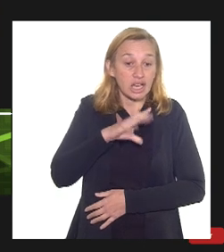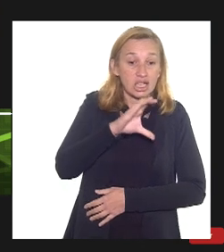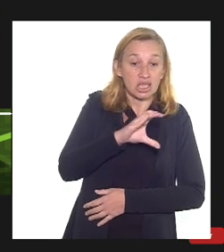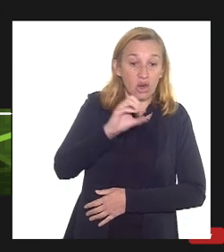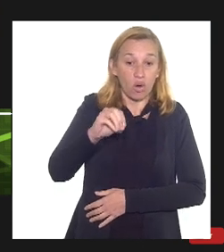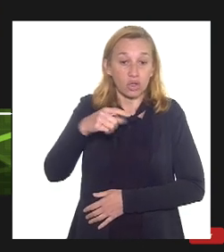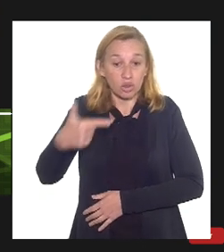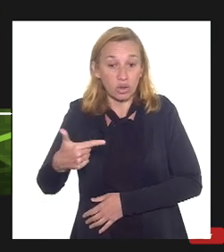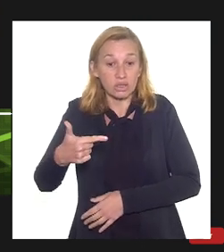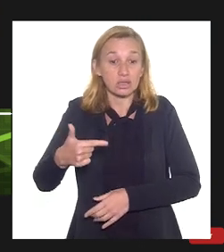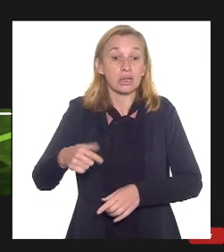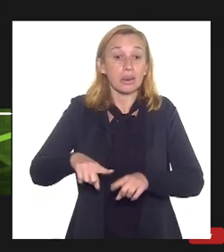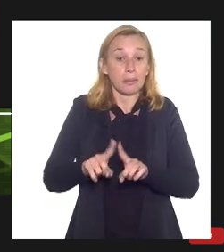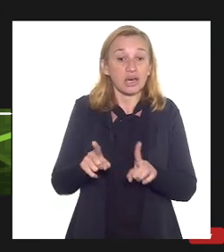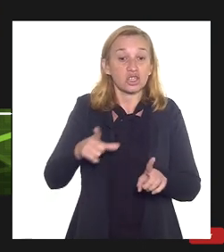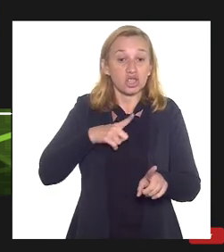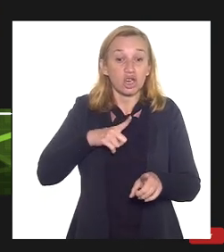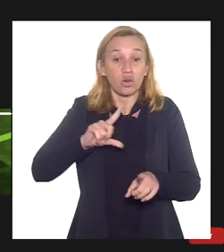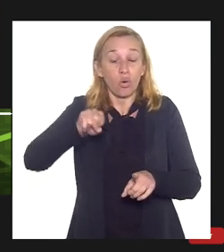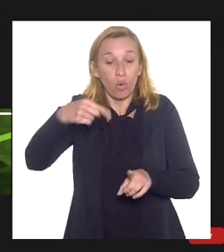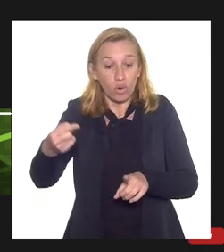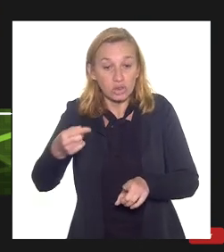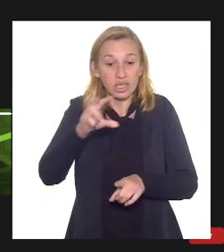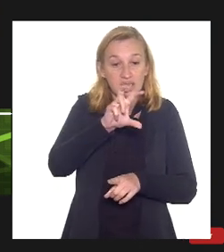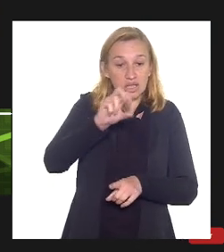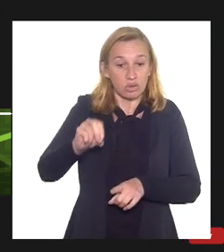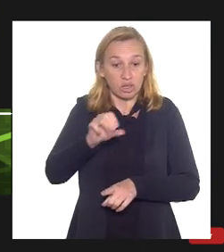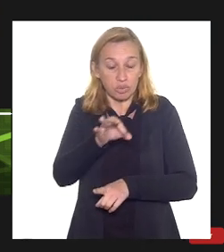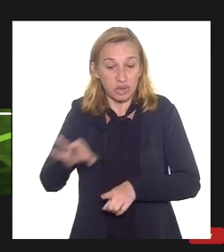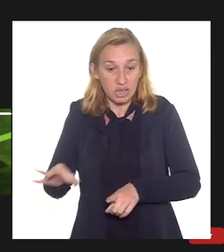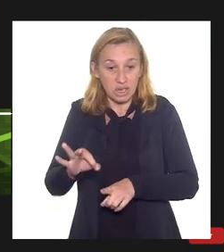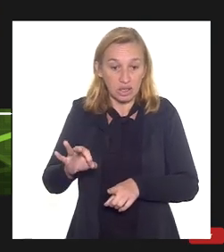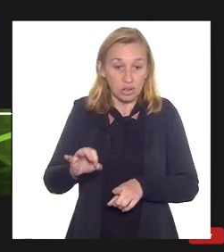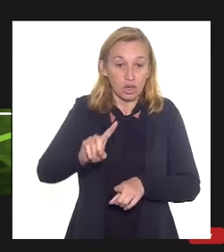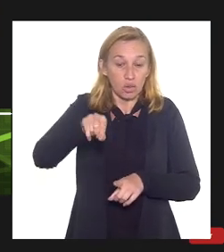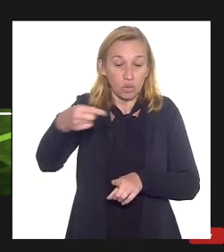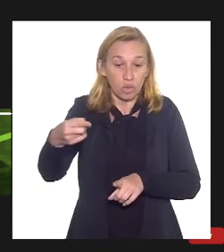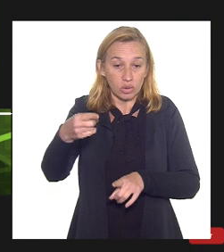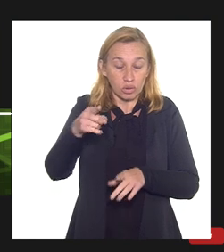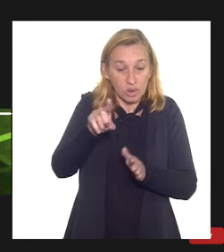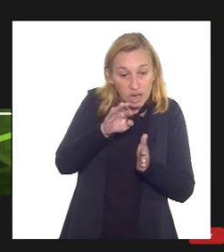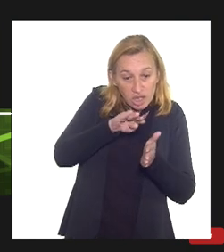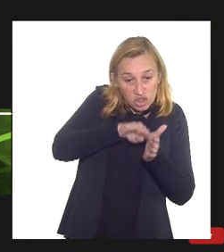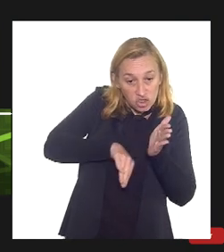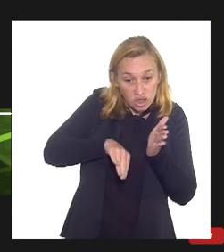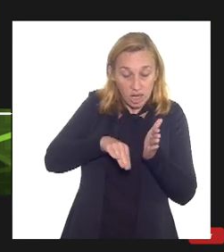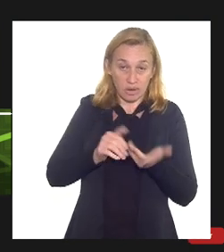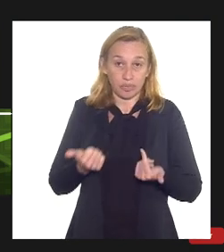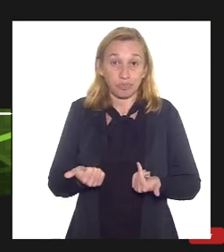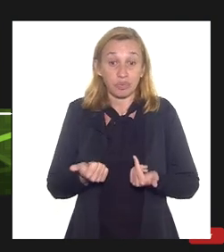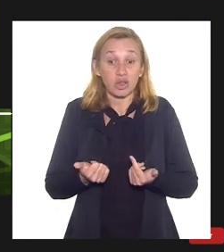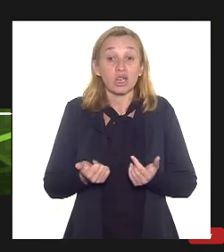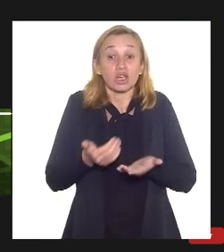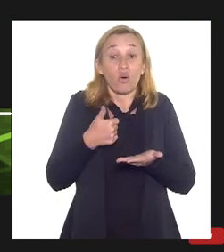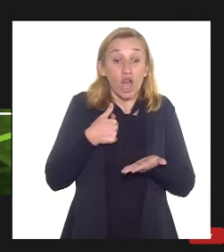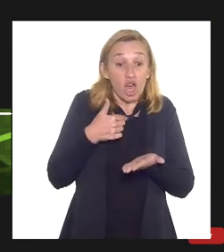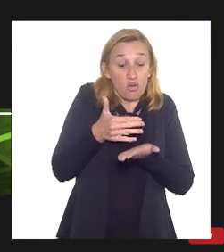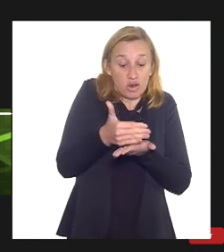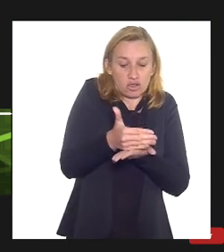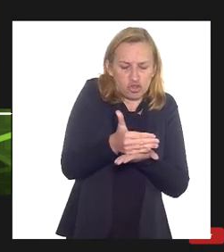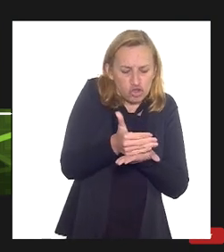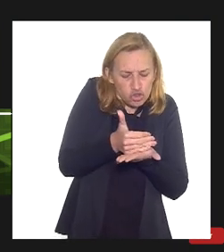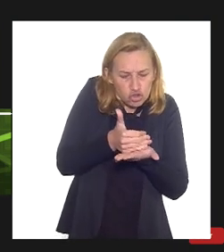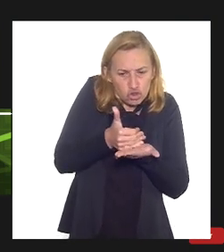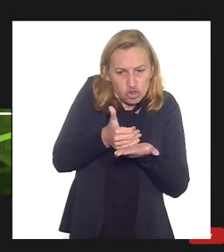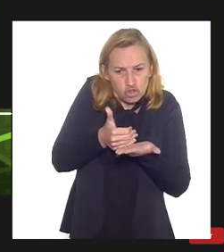em CO2 que é aproximadamente 50% e o resto é gás de hidrocarboneto então acaba uma parte desse gás de hidrocarboneto